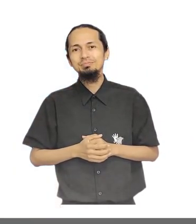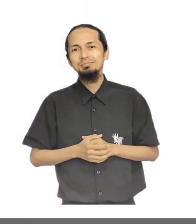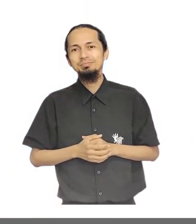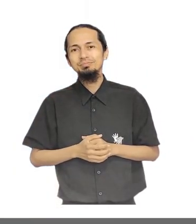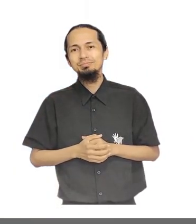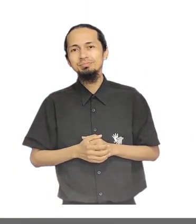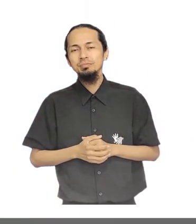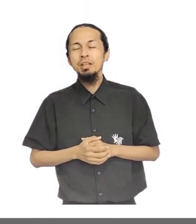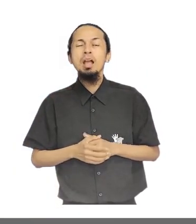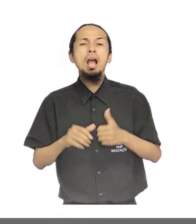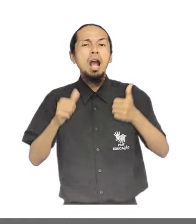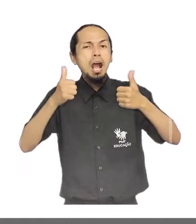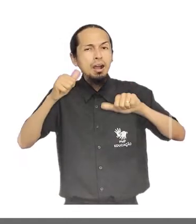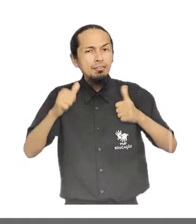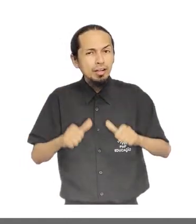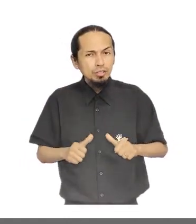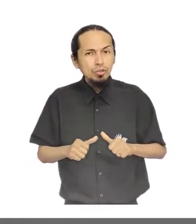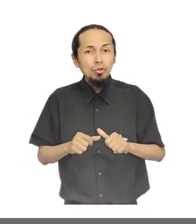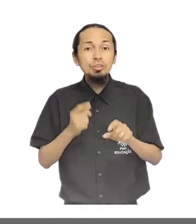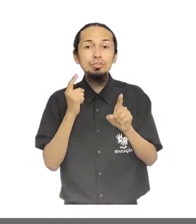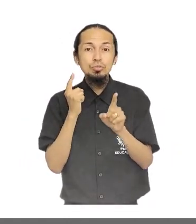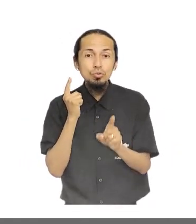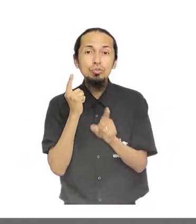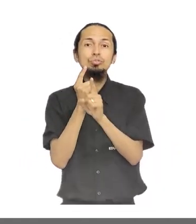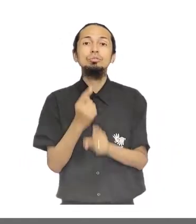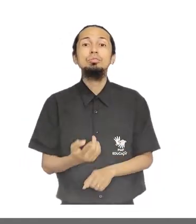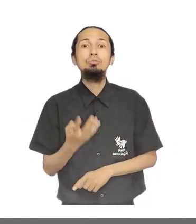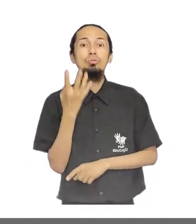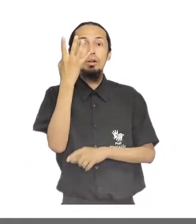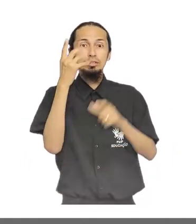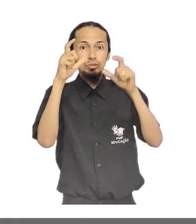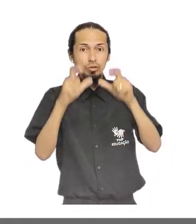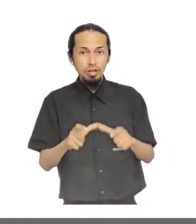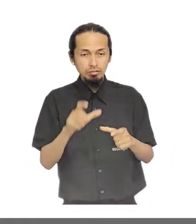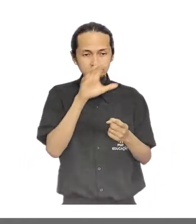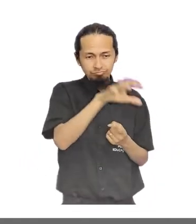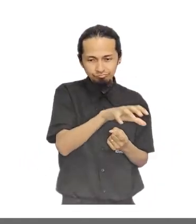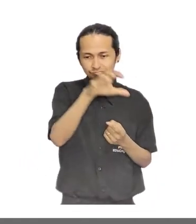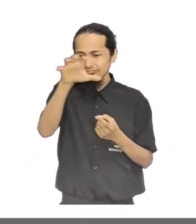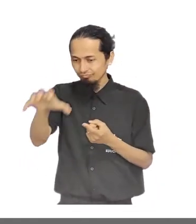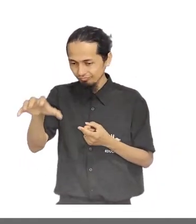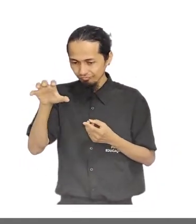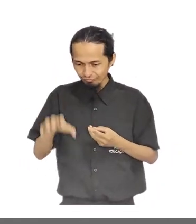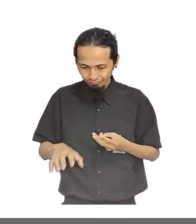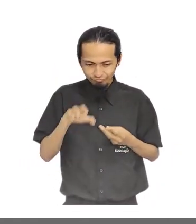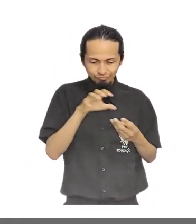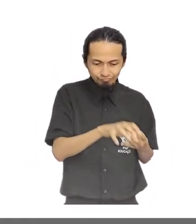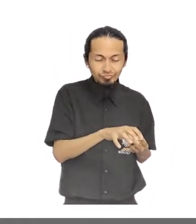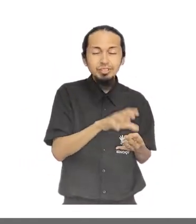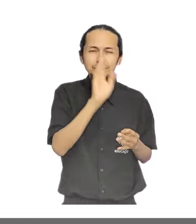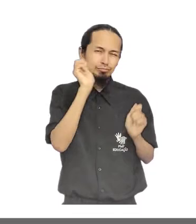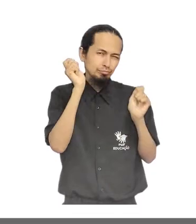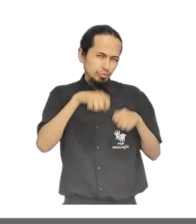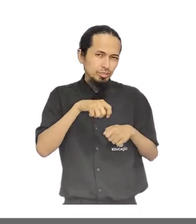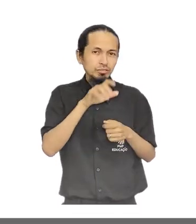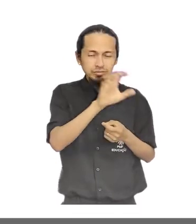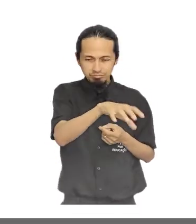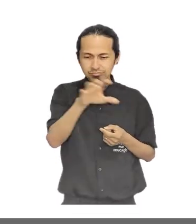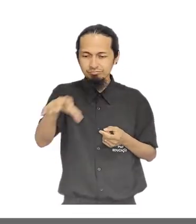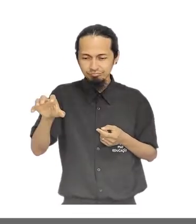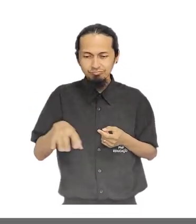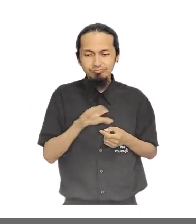Após a análise prévia, quatro locais do distrito foram identificados como centralidades ou possíveis